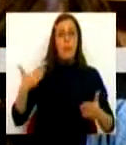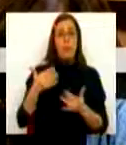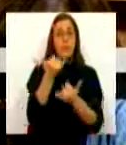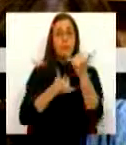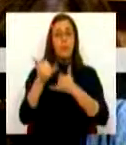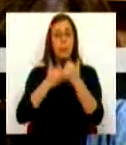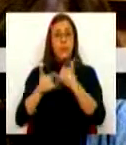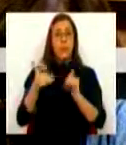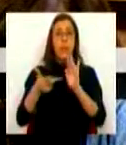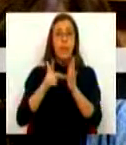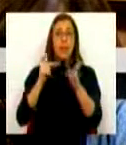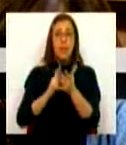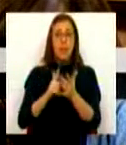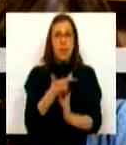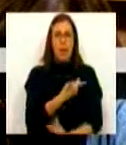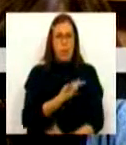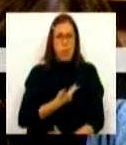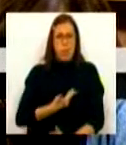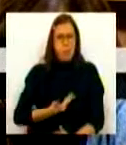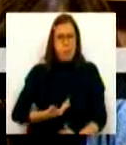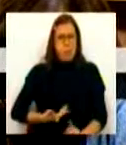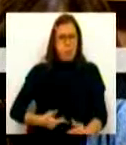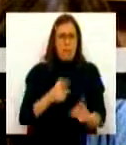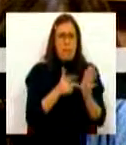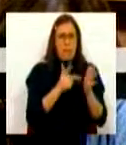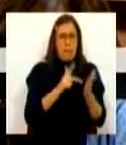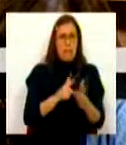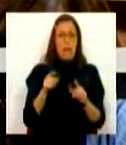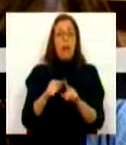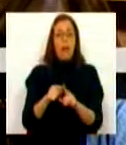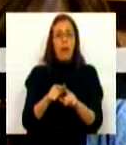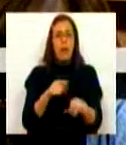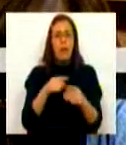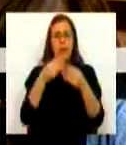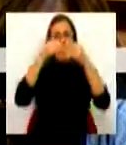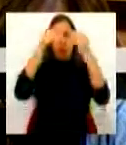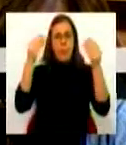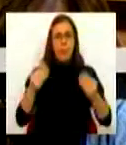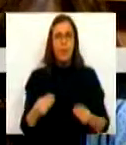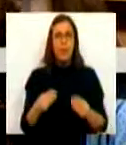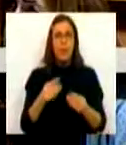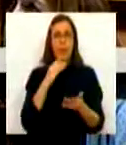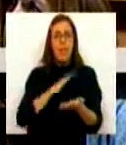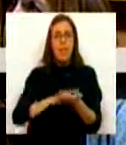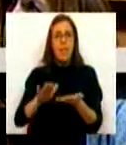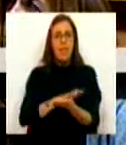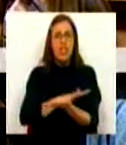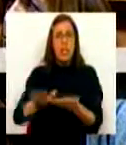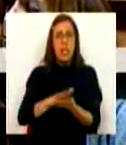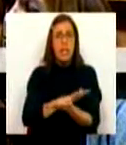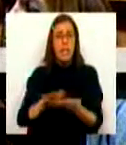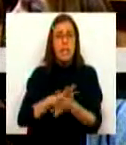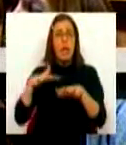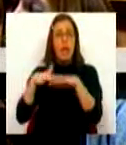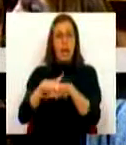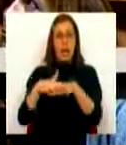substituídos de tecnologia obsoleta, como o uso de películas para a digitalização, funcionando